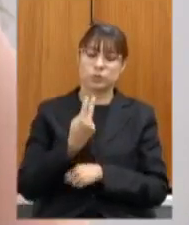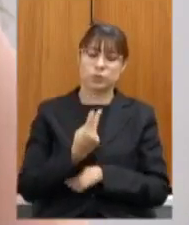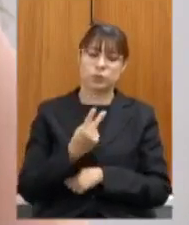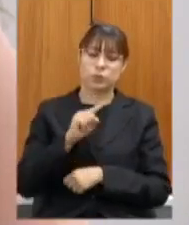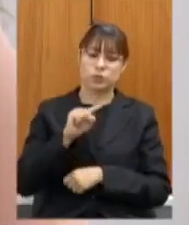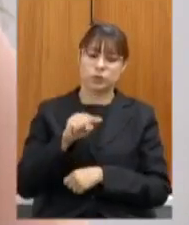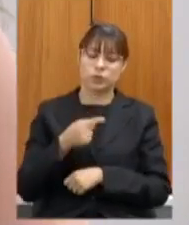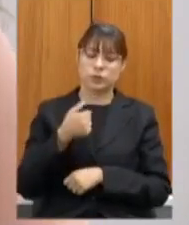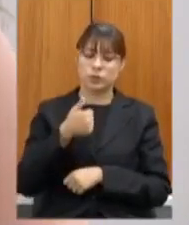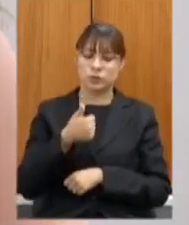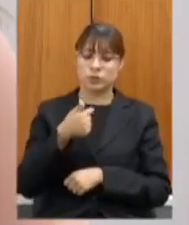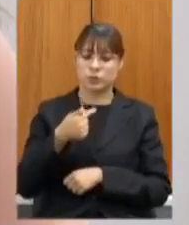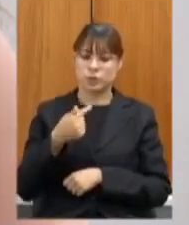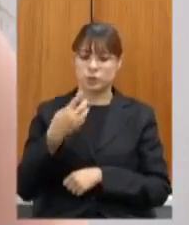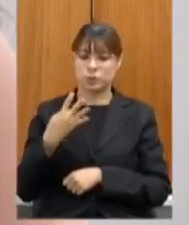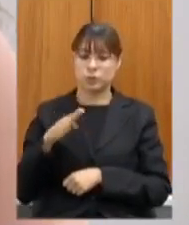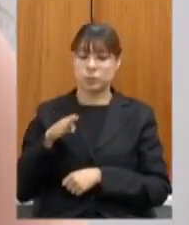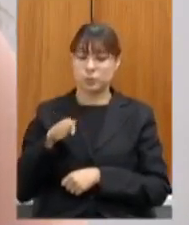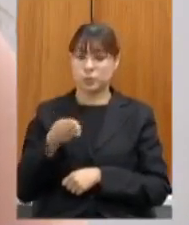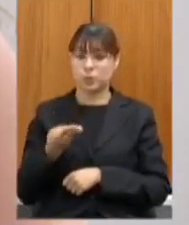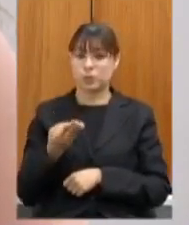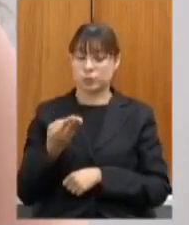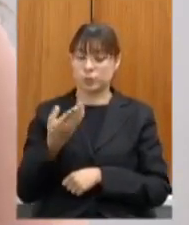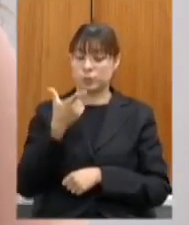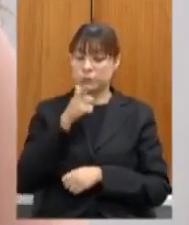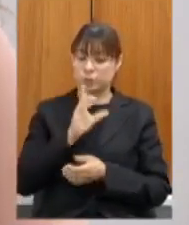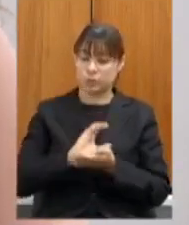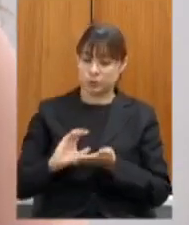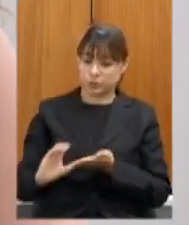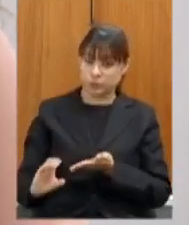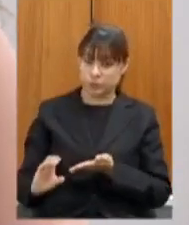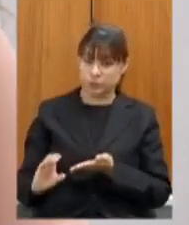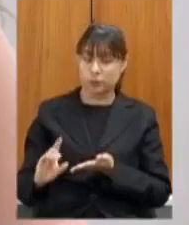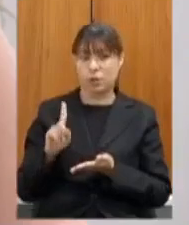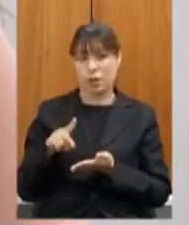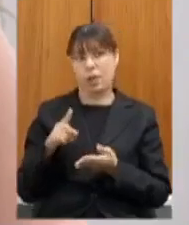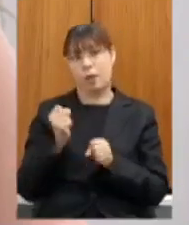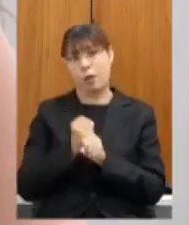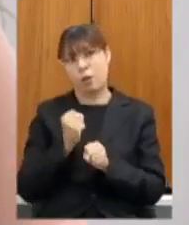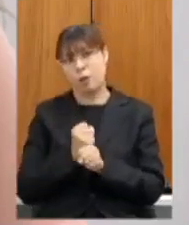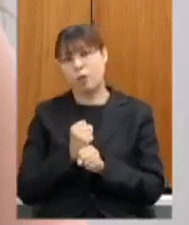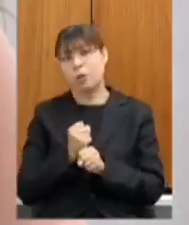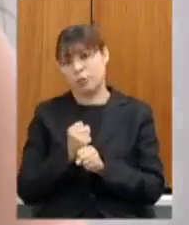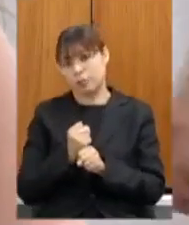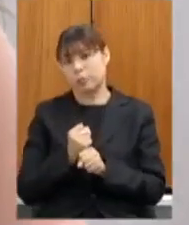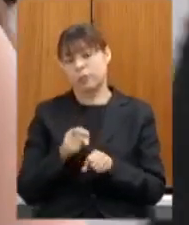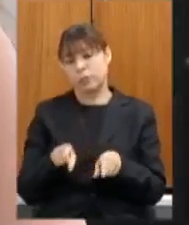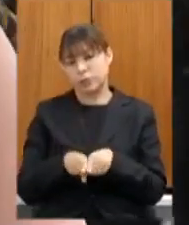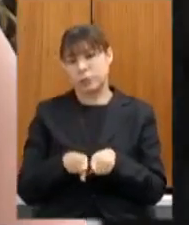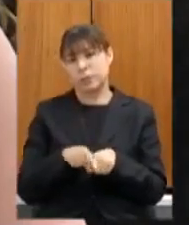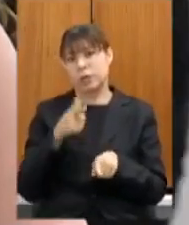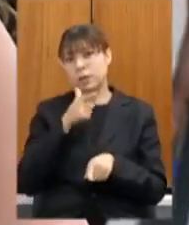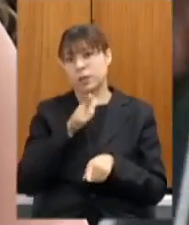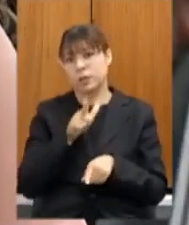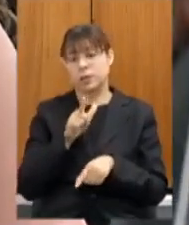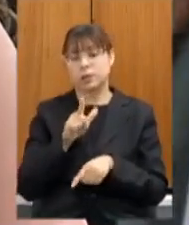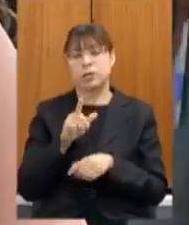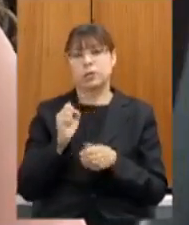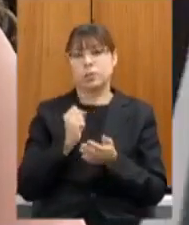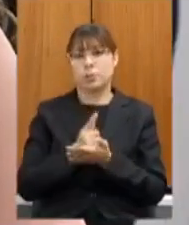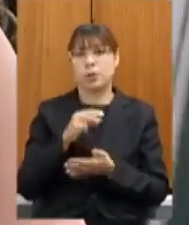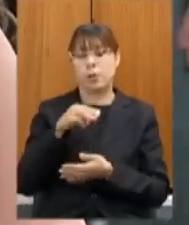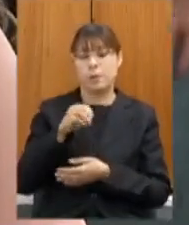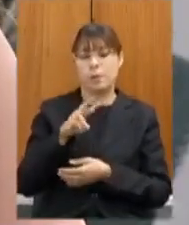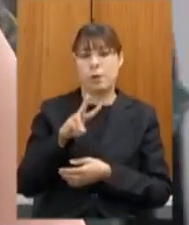,174 bilhões para investimentos sejam eles execução de obras inclusive aquisição de imóveis para a